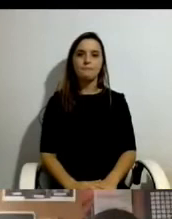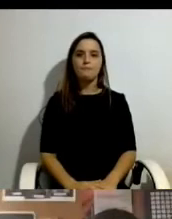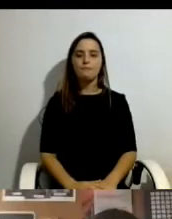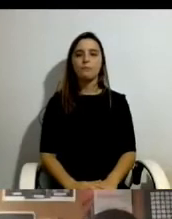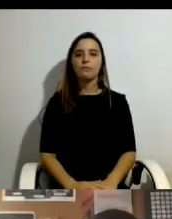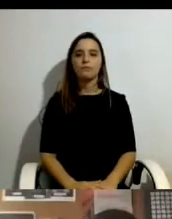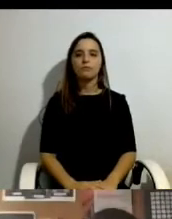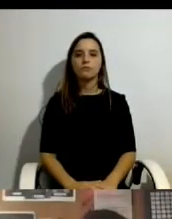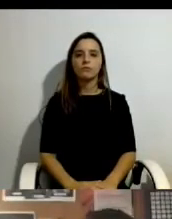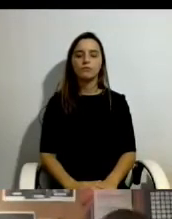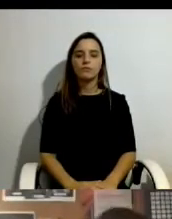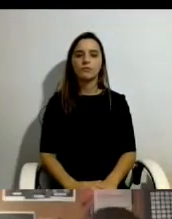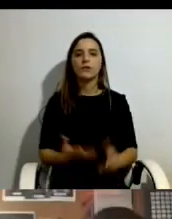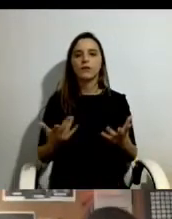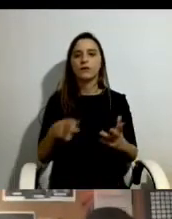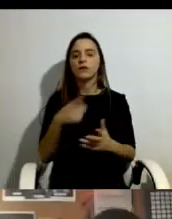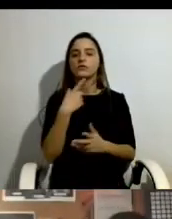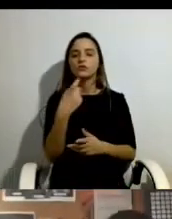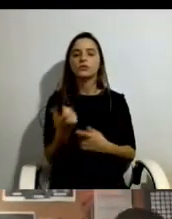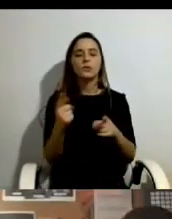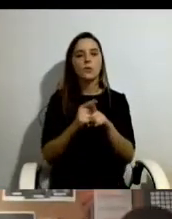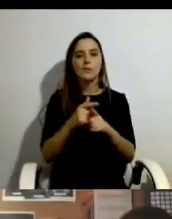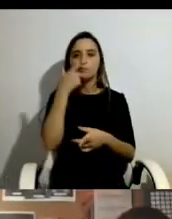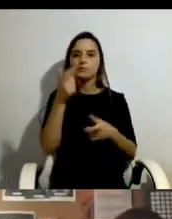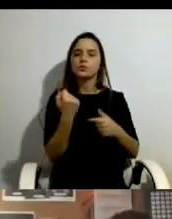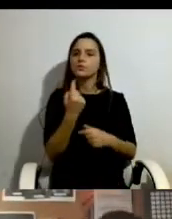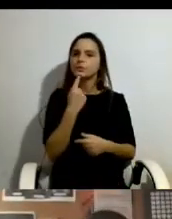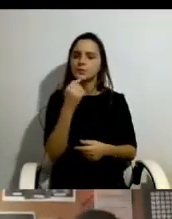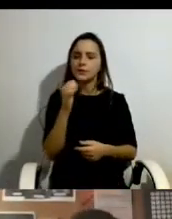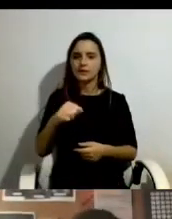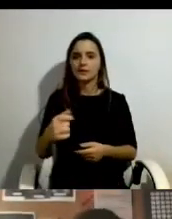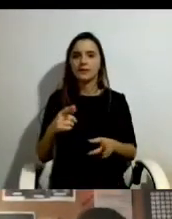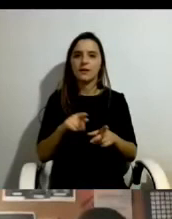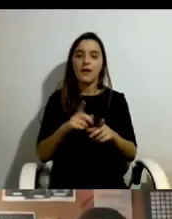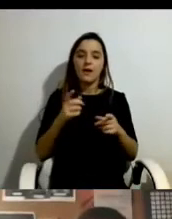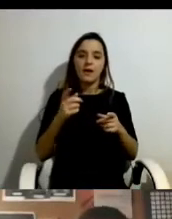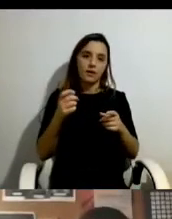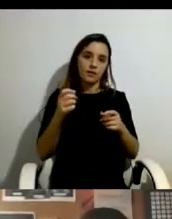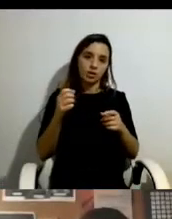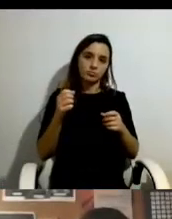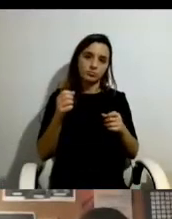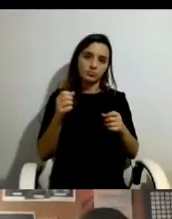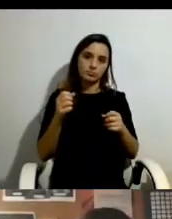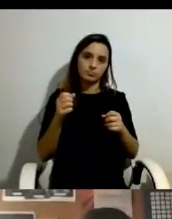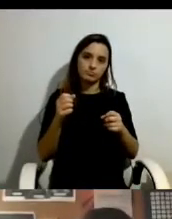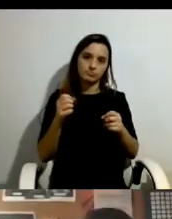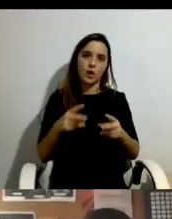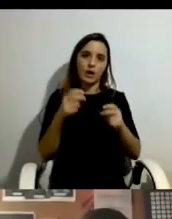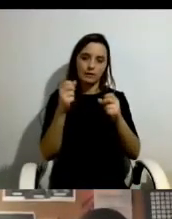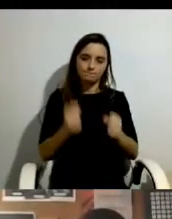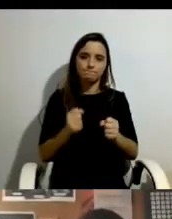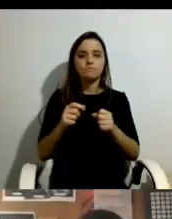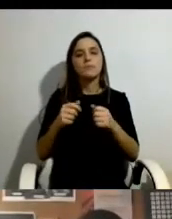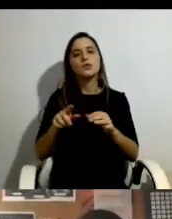de... as pessoas perceberem, são resistentes, mas depois as pessoas acabam por perceber, as famílias acabam por